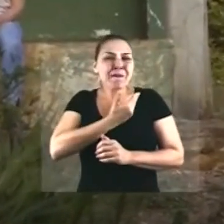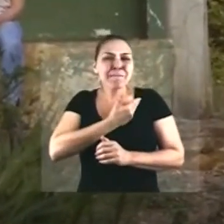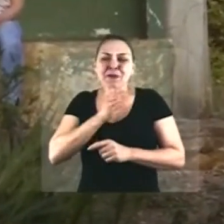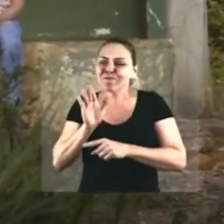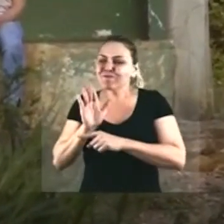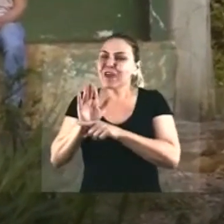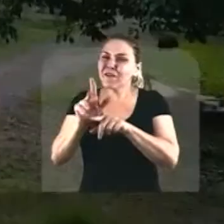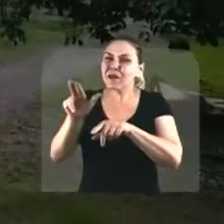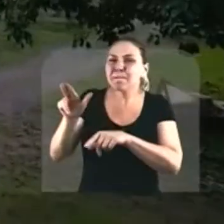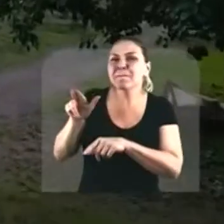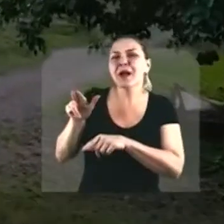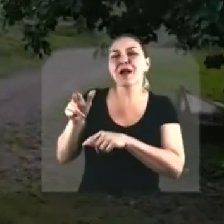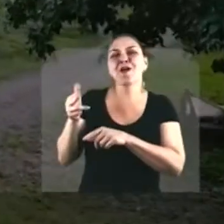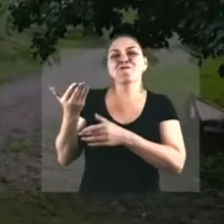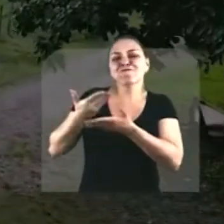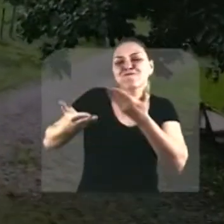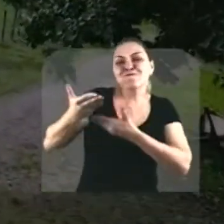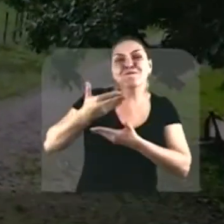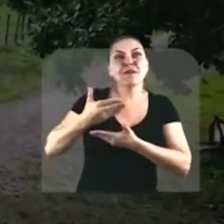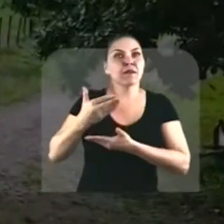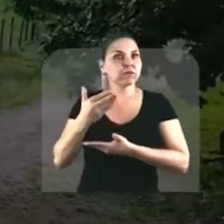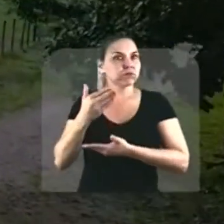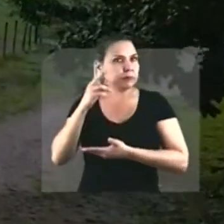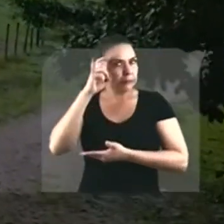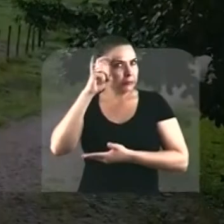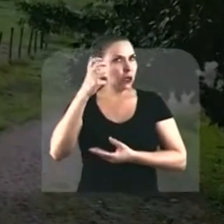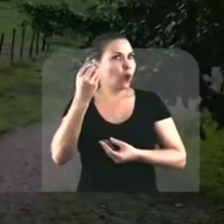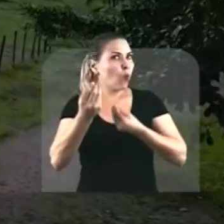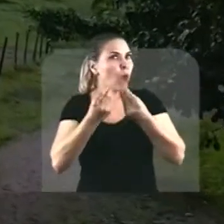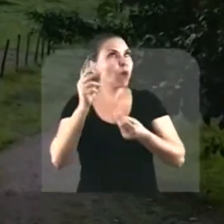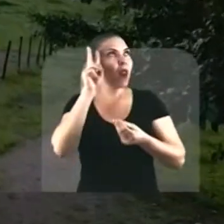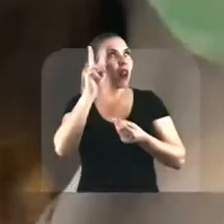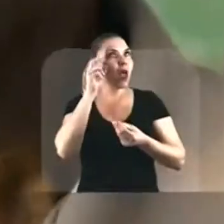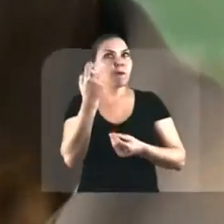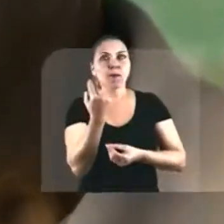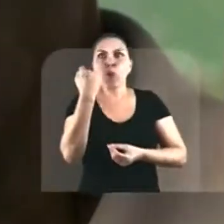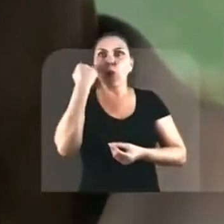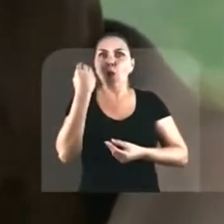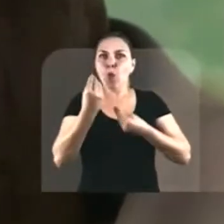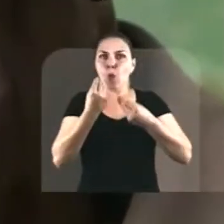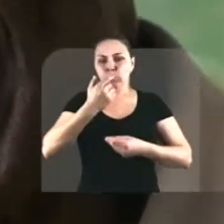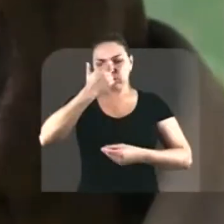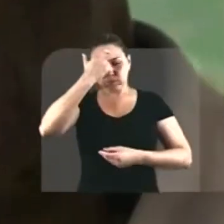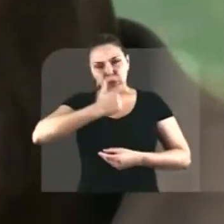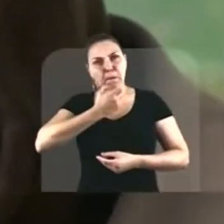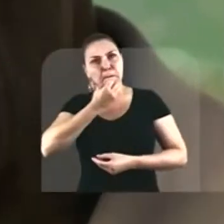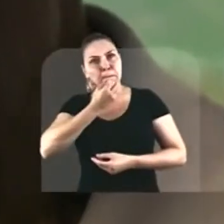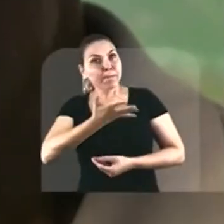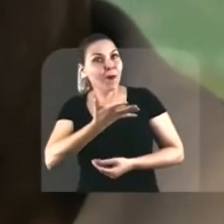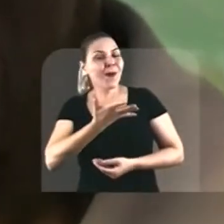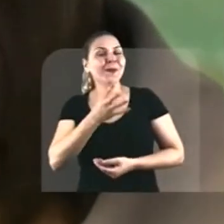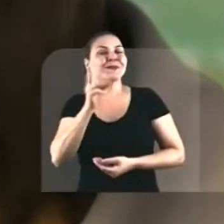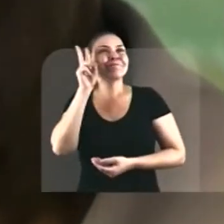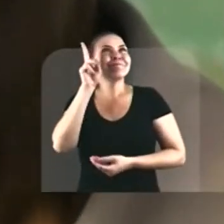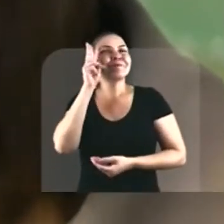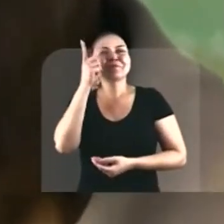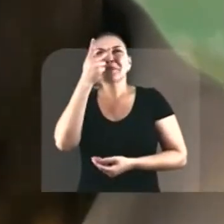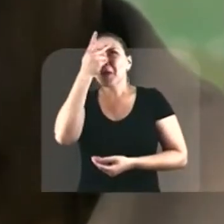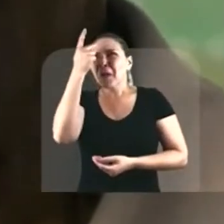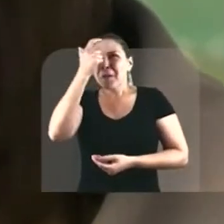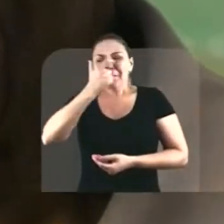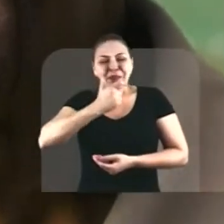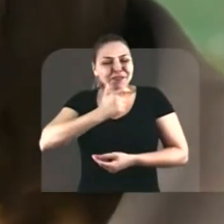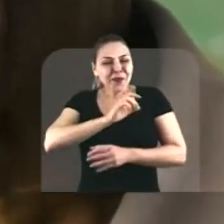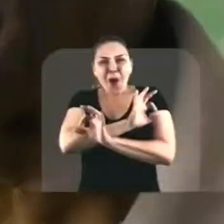os irmãos Muito sábio Sempre me lembra Do comportamento dele Ele era uma pessoa